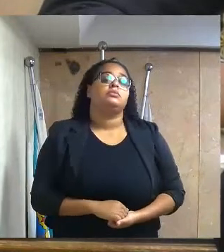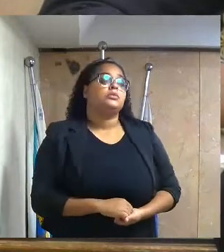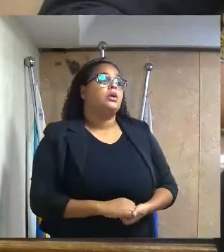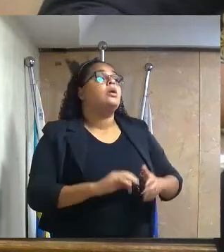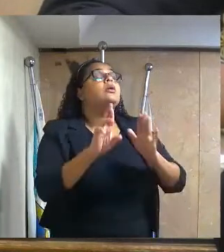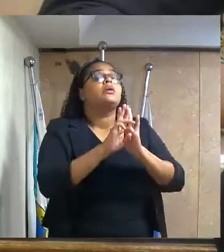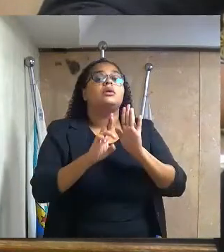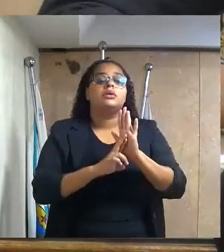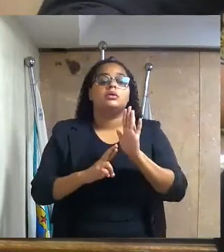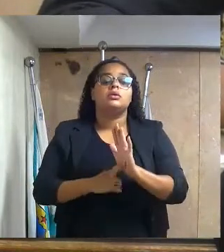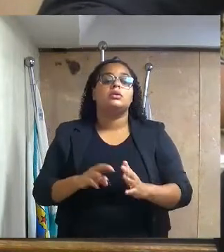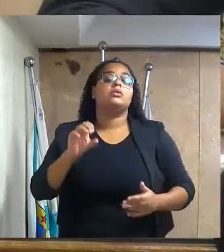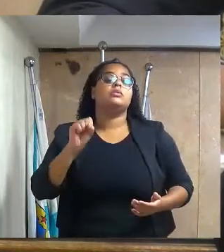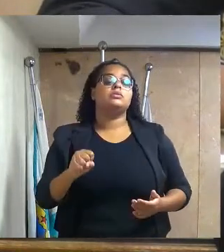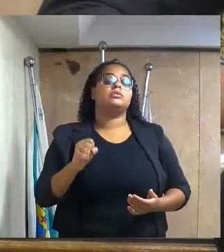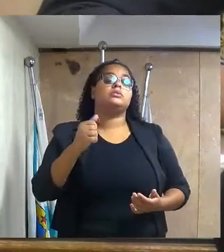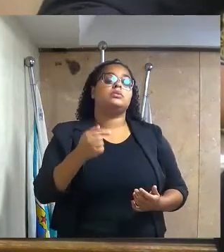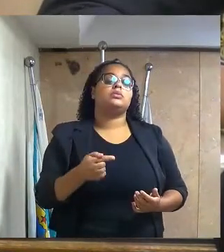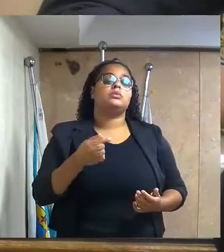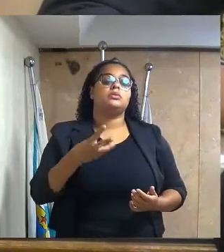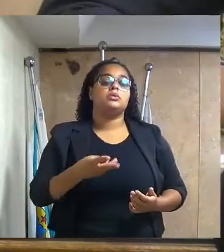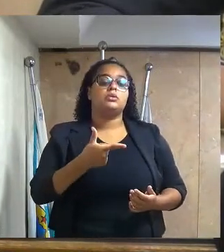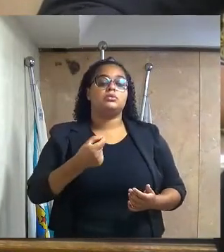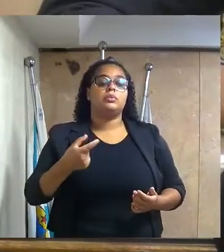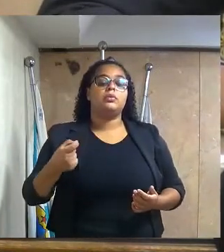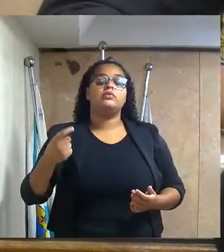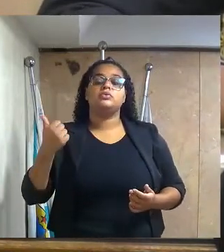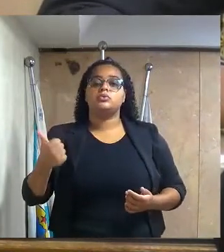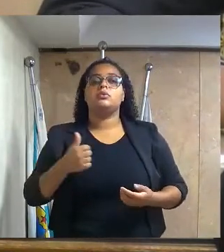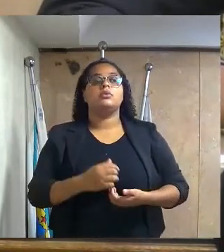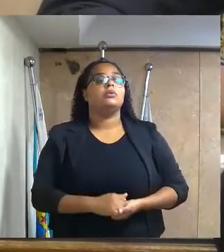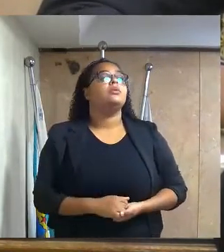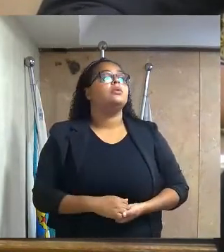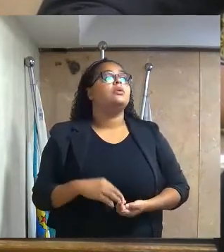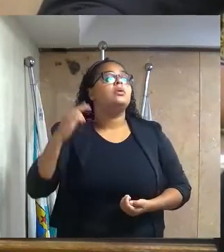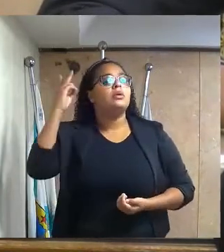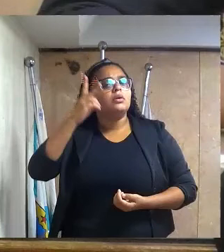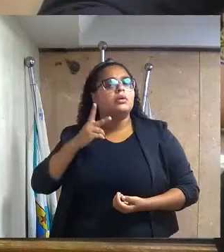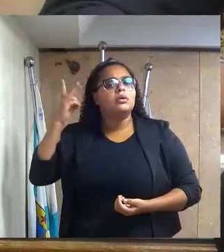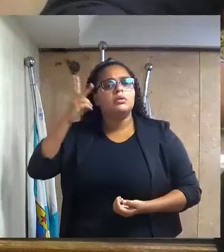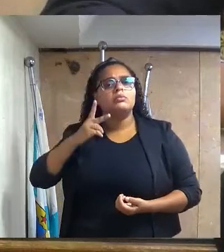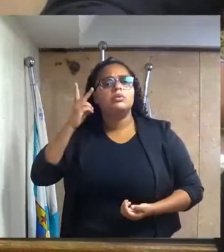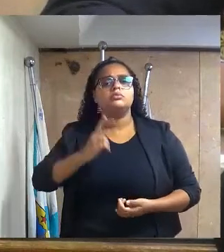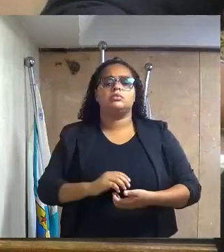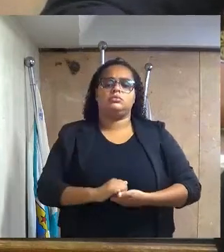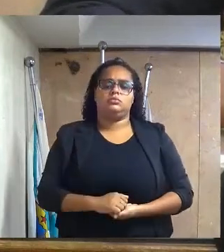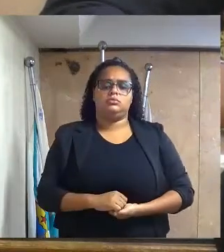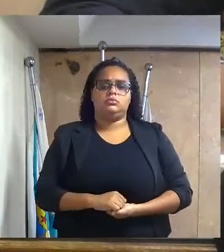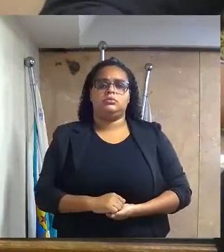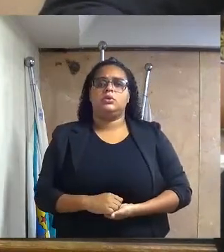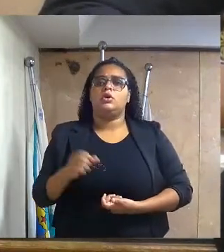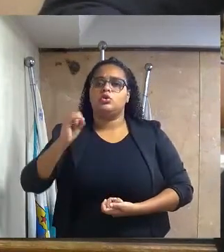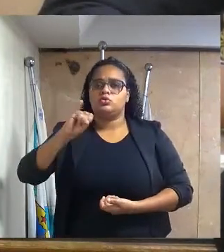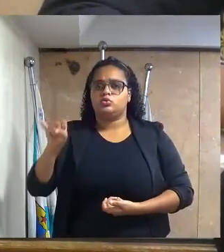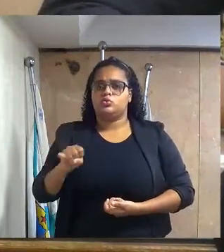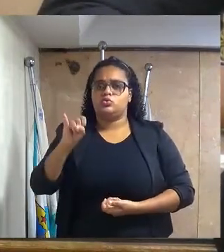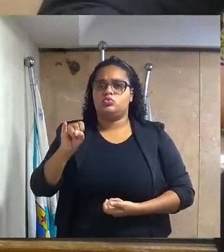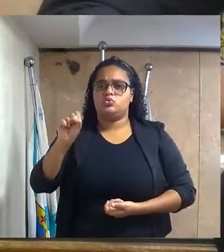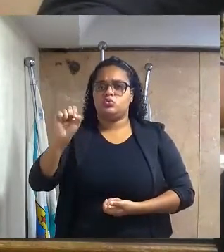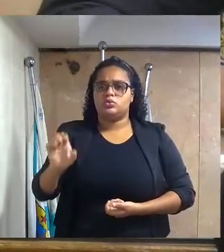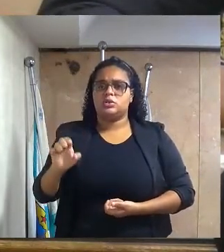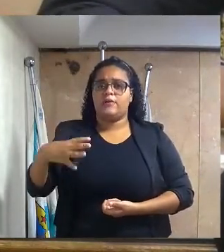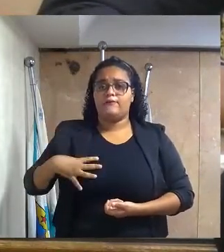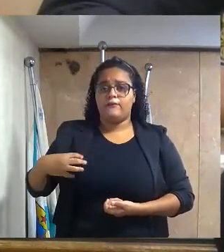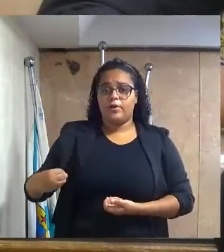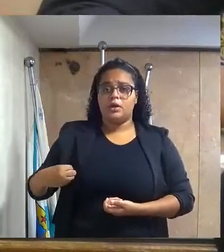Requerimento número 873-2021, do excelentíssimo senhor vereador, José Miguel de Mesquita,